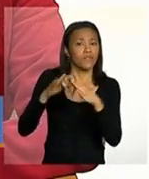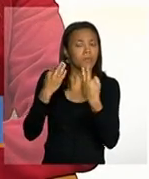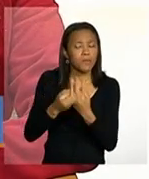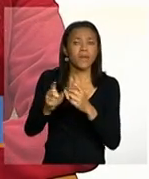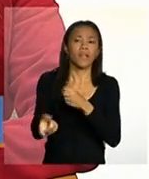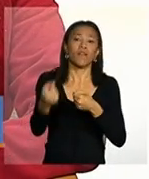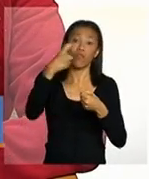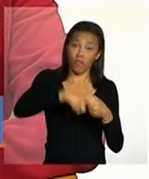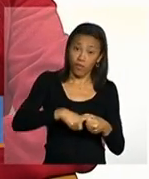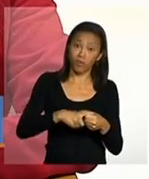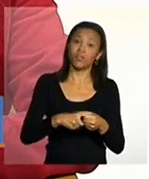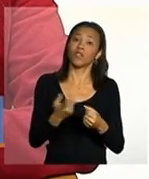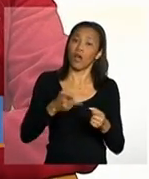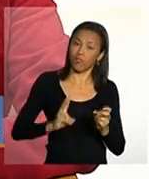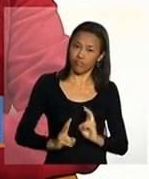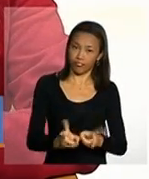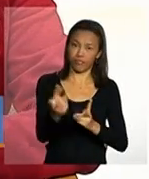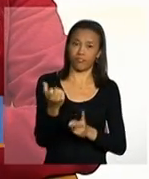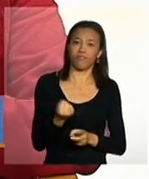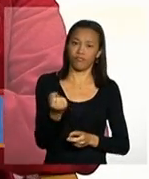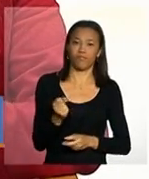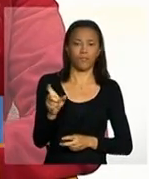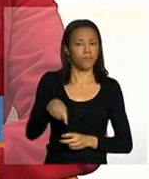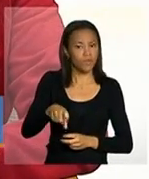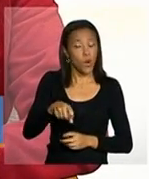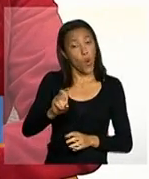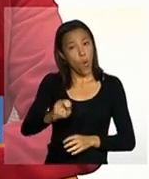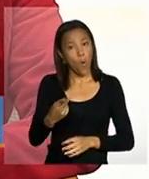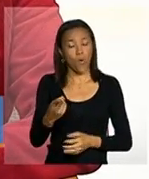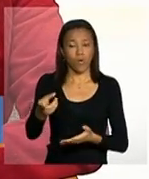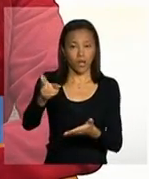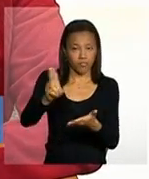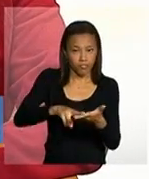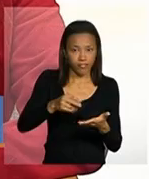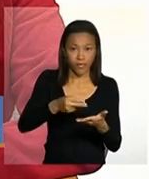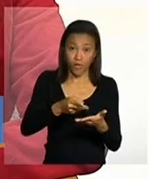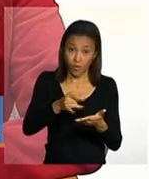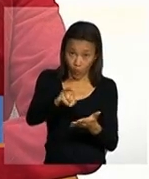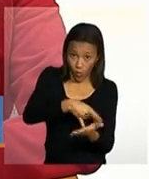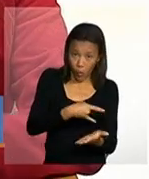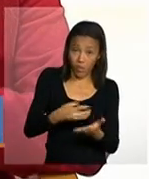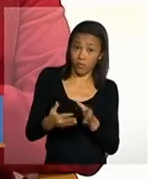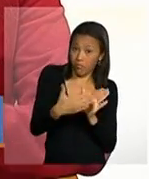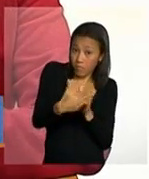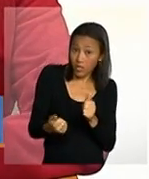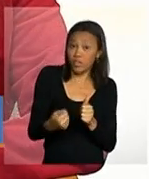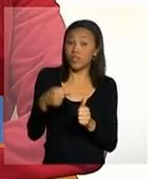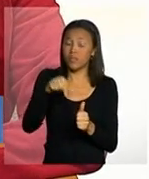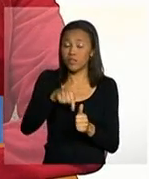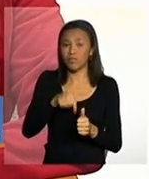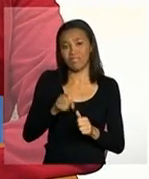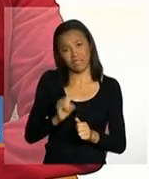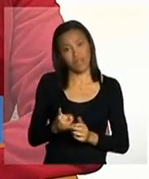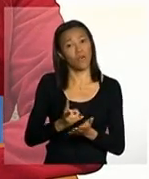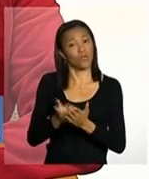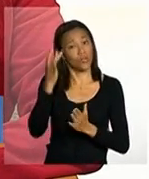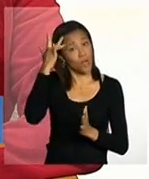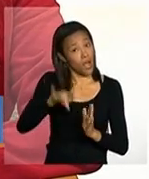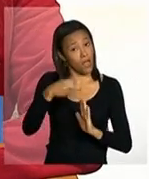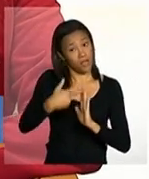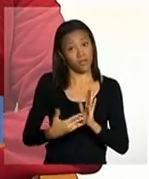a receber o seu benefício ou então que seja feito um recurso para que ela retorne a receber esse benefício se ela continuar descumprindo